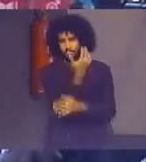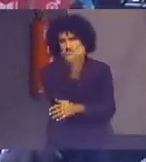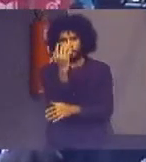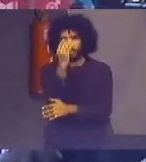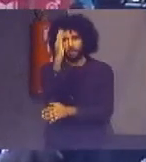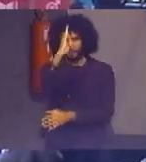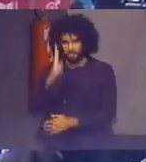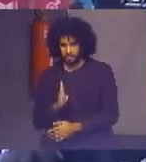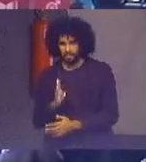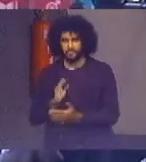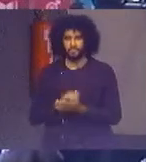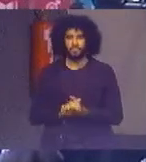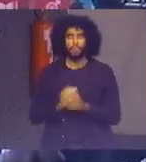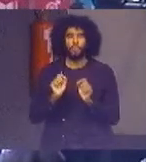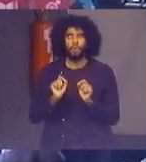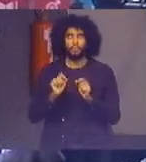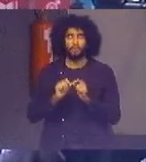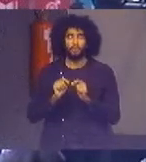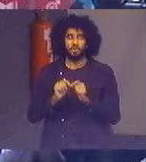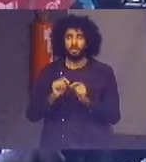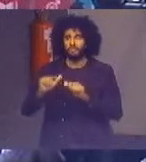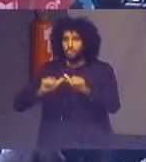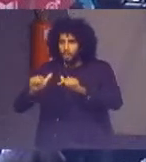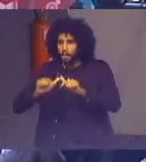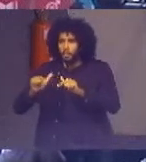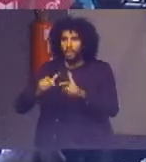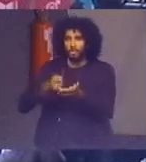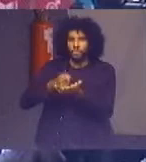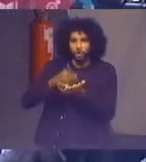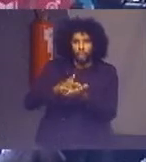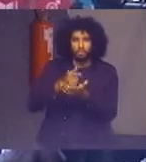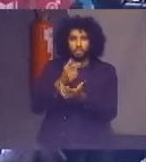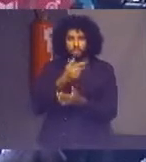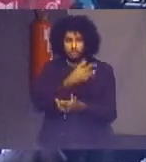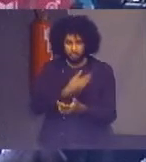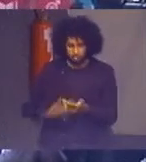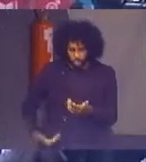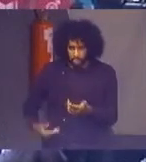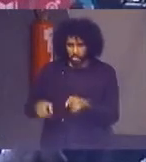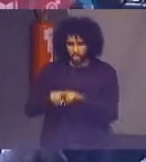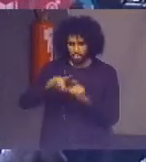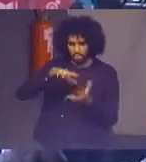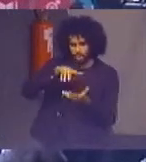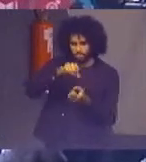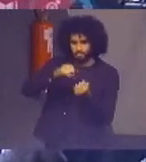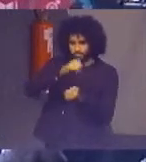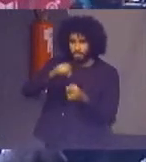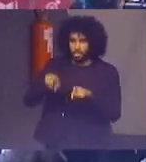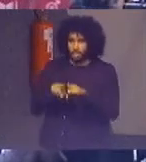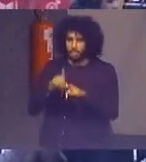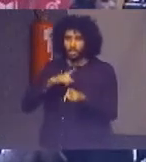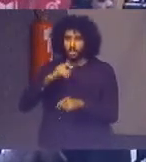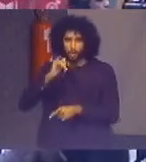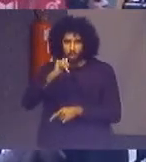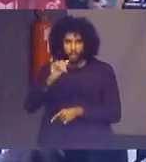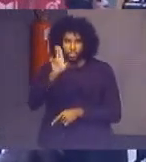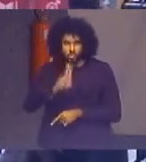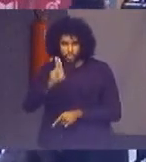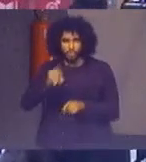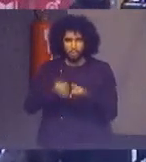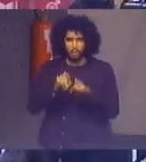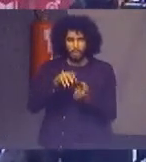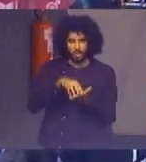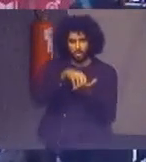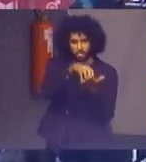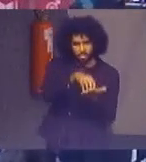implementando ações nas áreas de compras públicas sustentáveis, eficiência energética, eficiência no uso dos transportes,